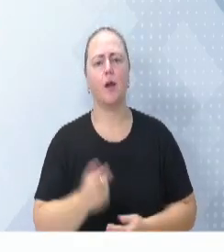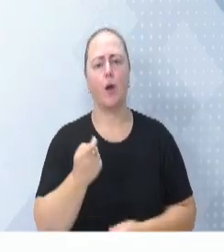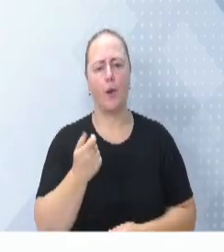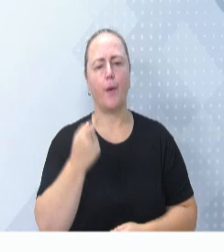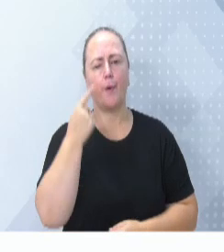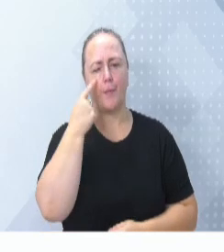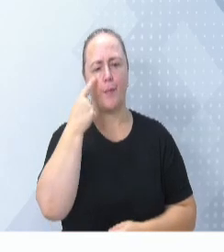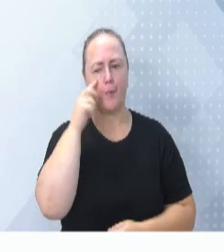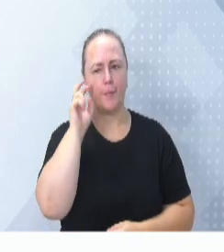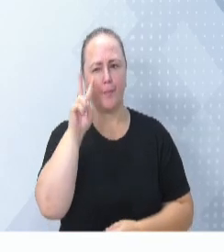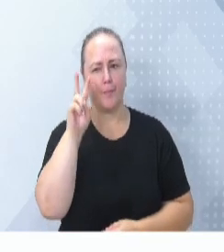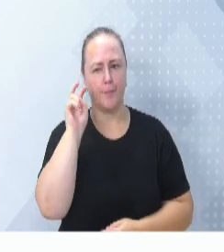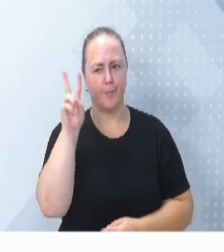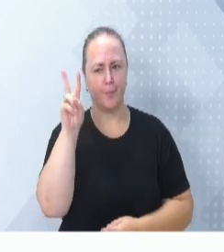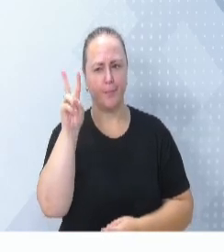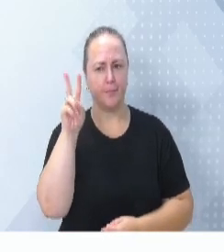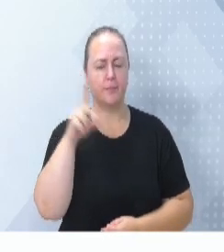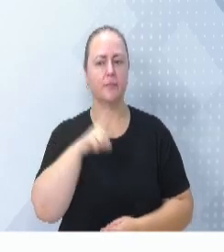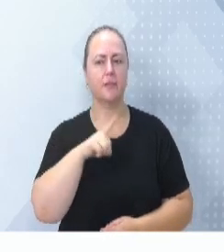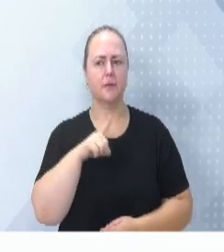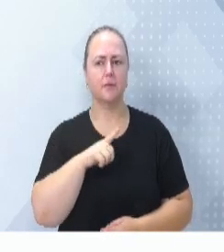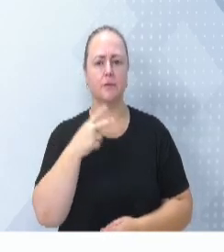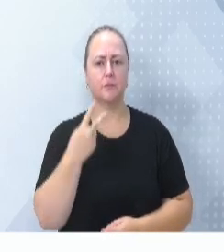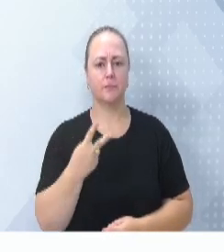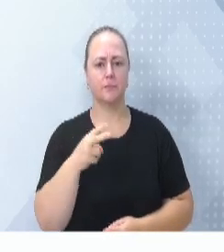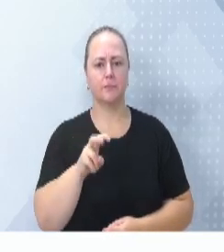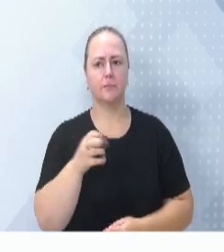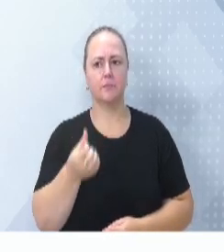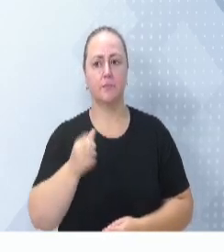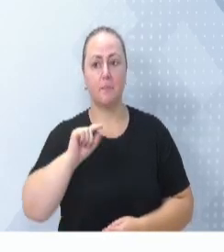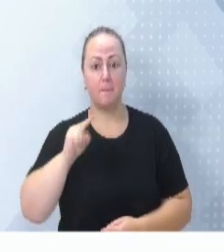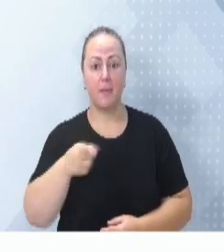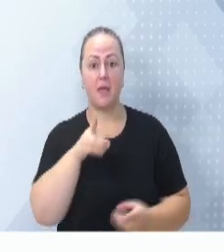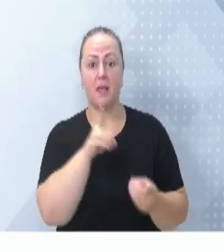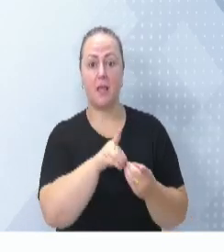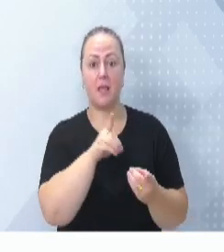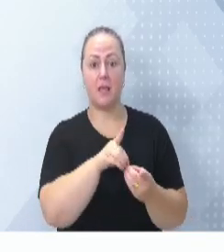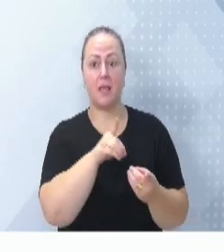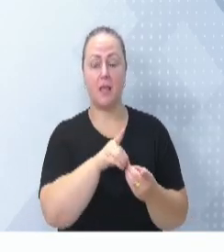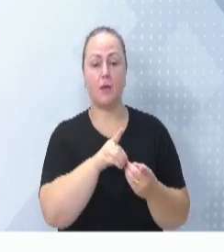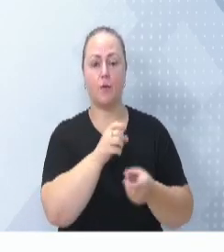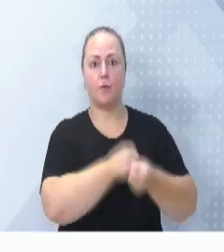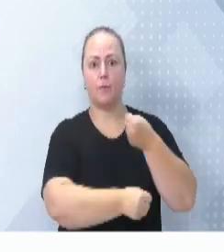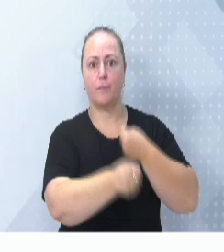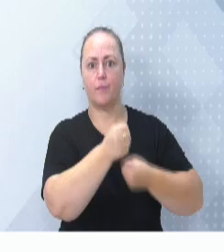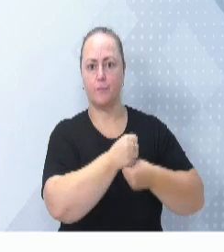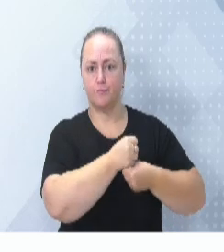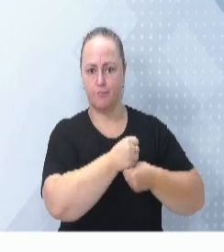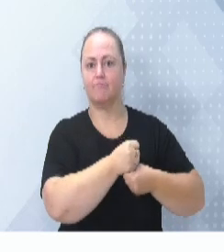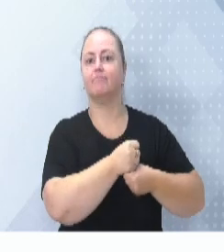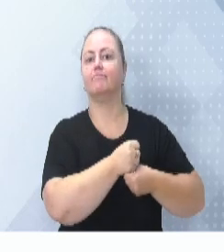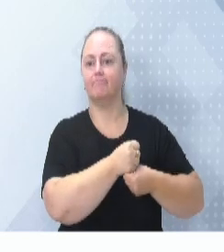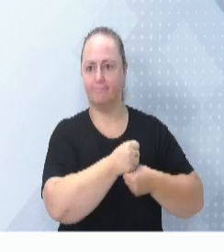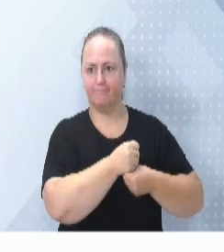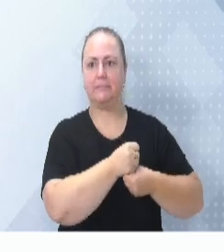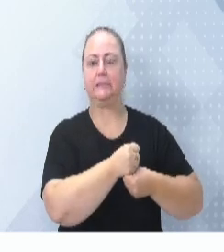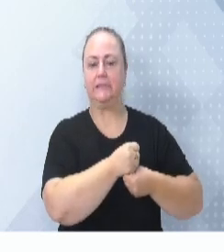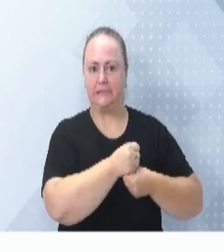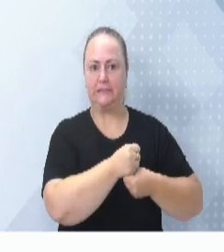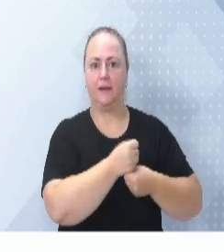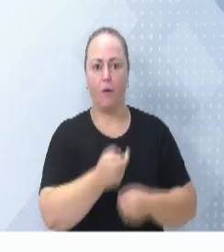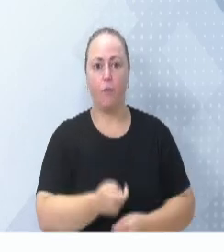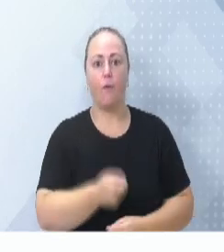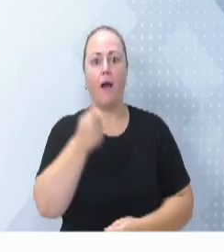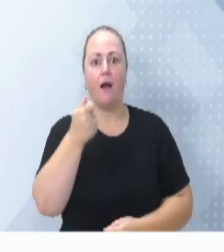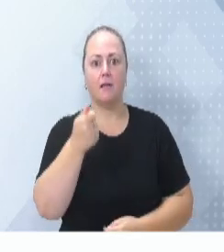vocês podem perceber que são 256 mil atendimentos que nós fizemos no ano de 2022, é quase Blumenau